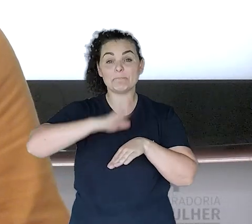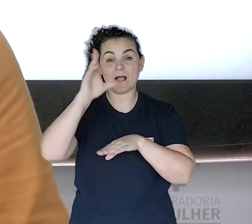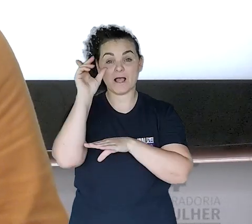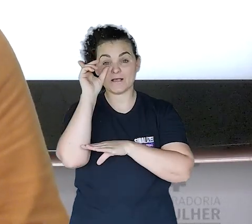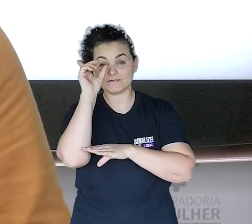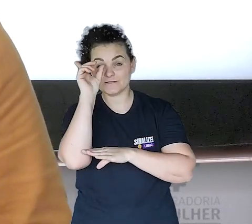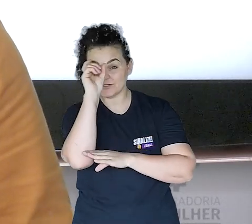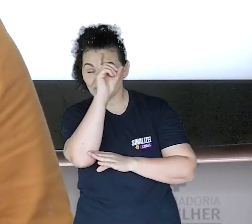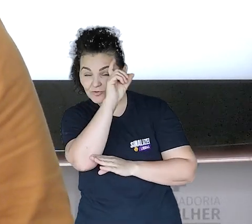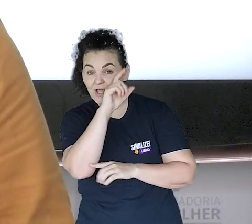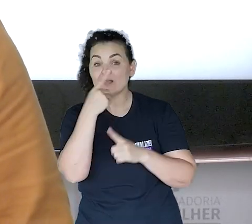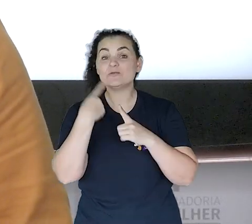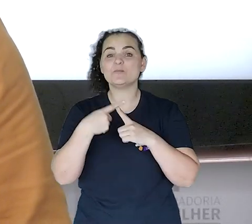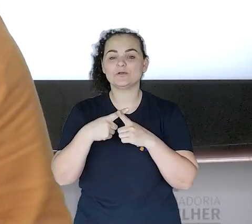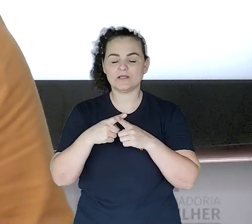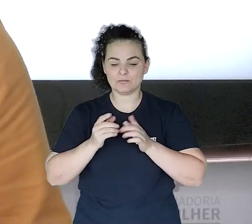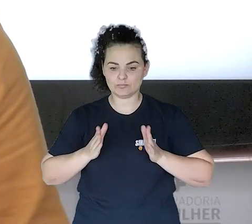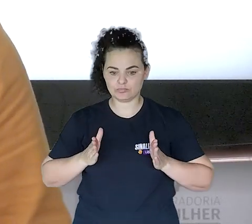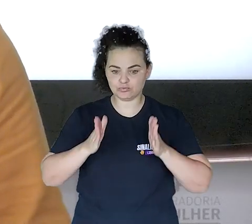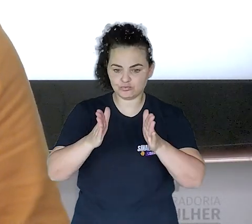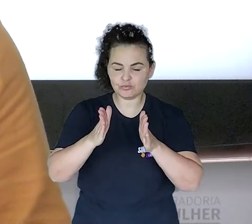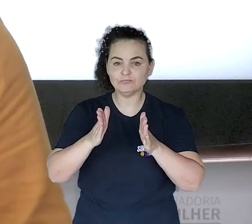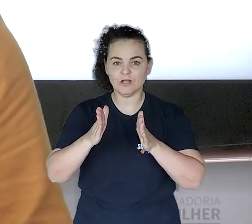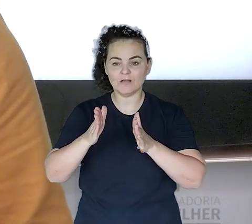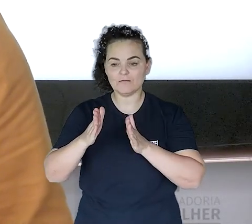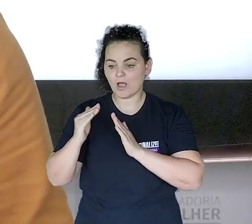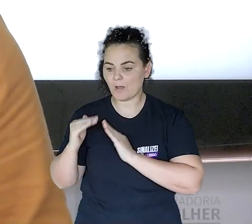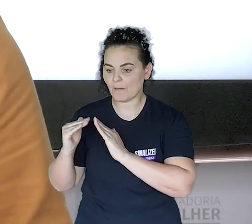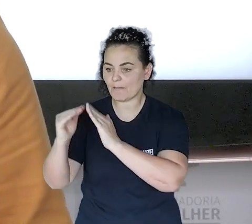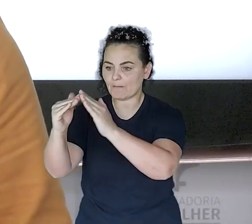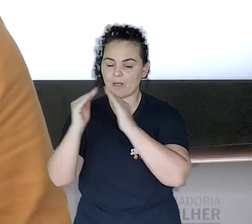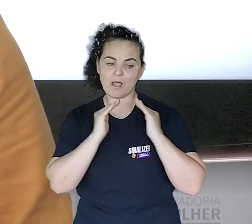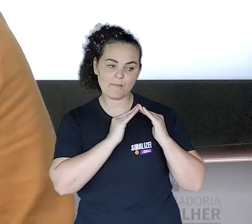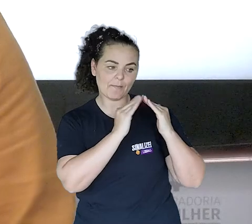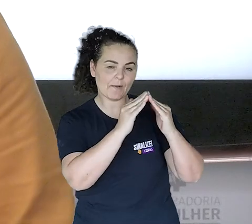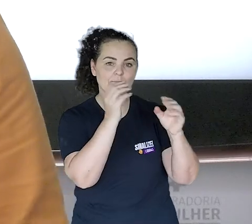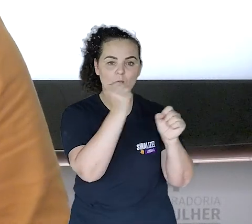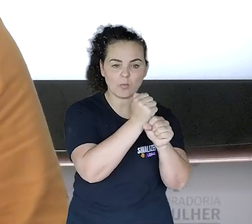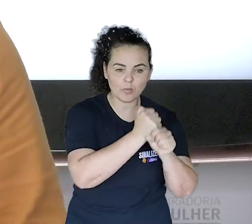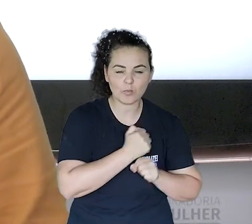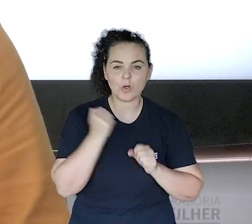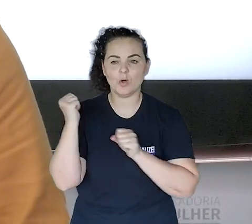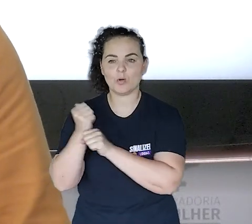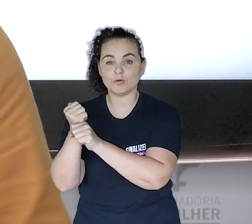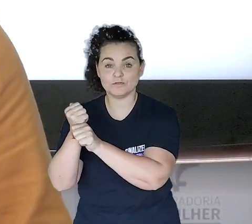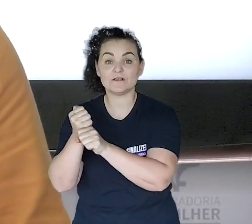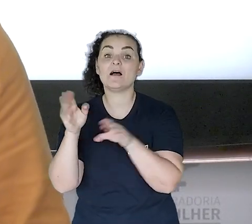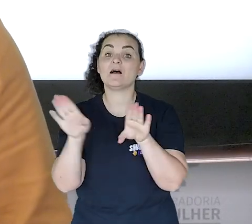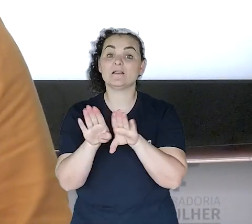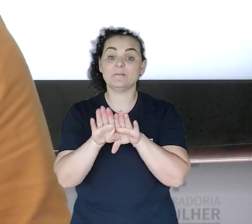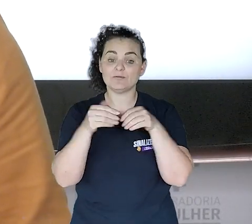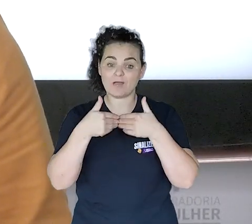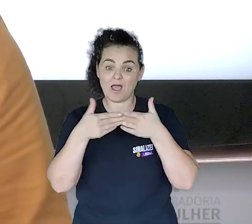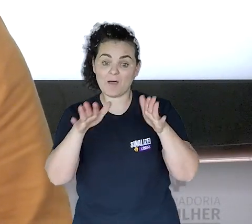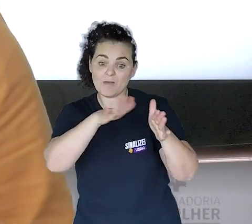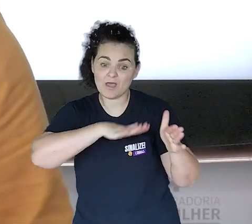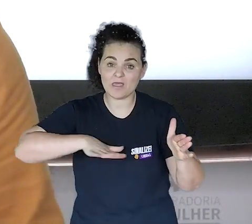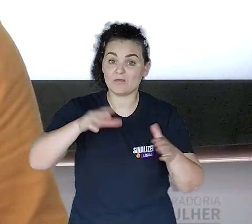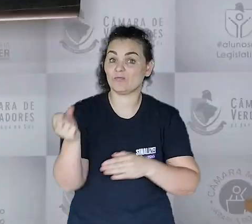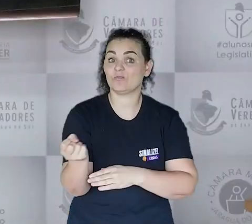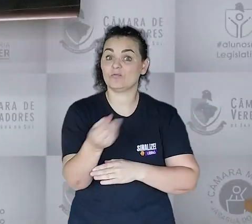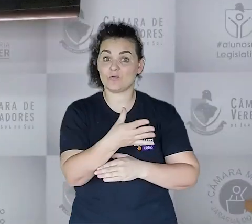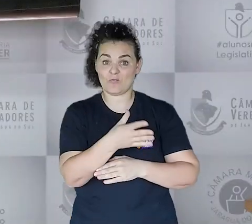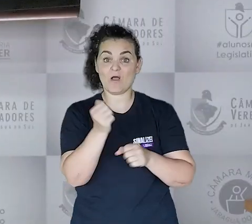expansão urbana, uma vez que novas residências estão sendo construídas e novas áreas de loteamento estão sendo